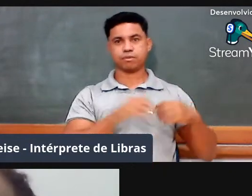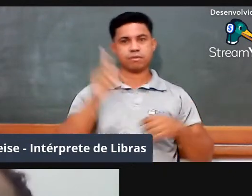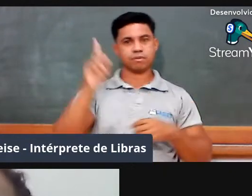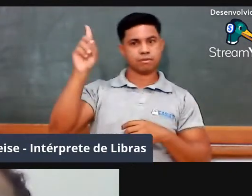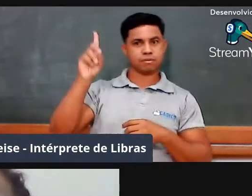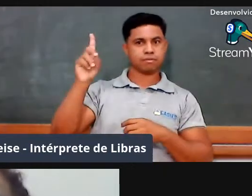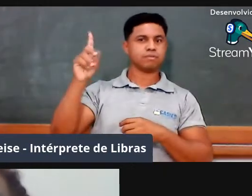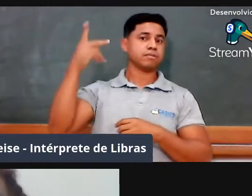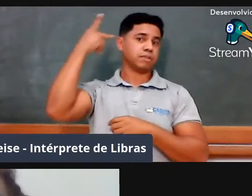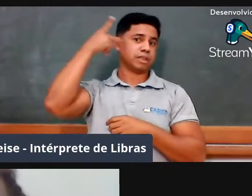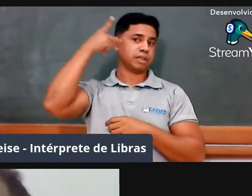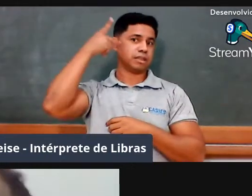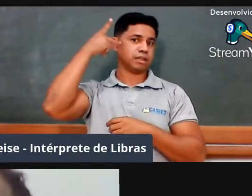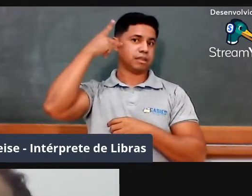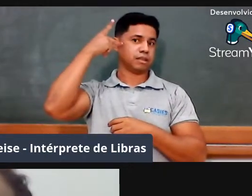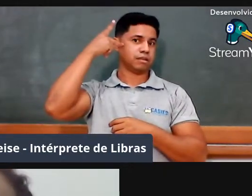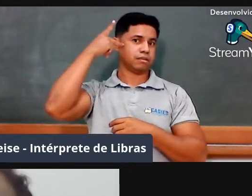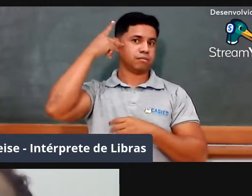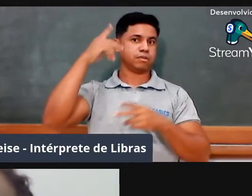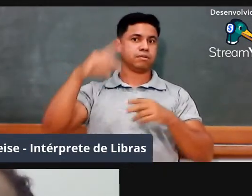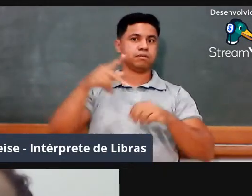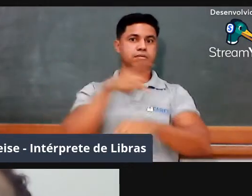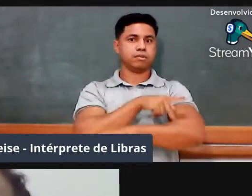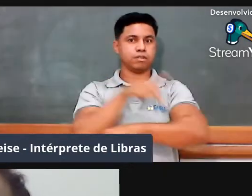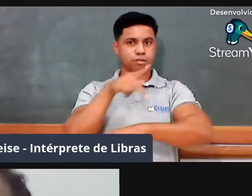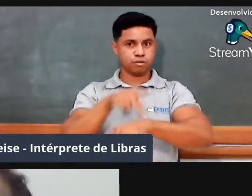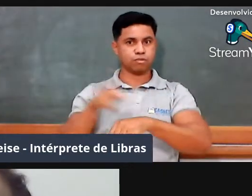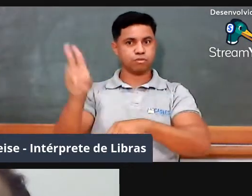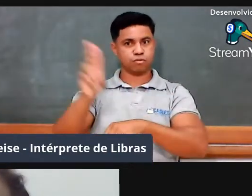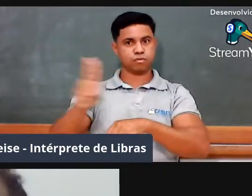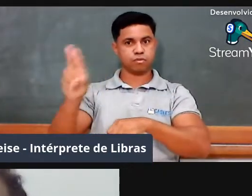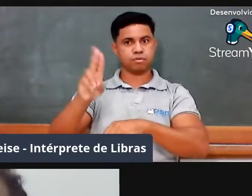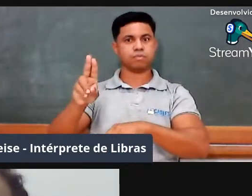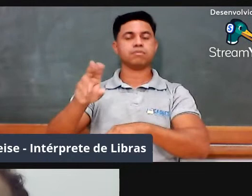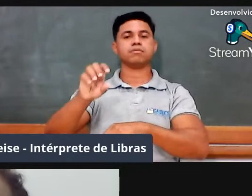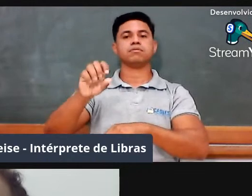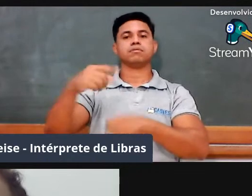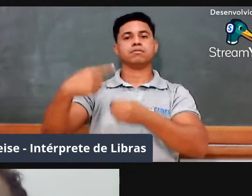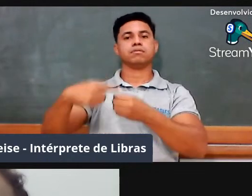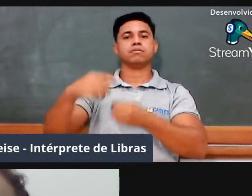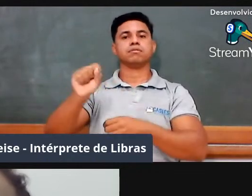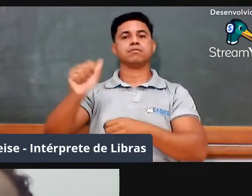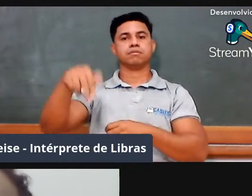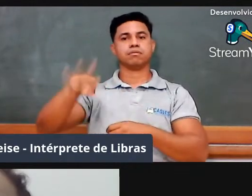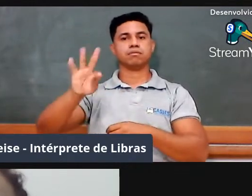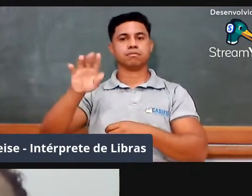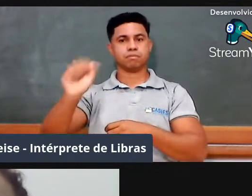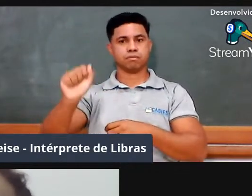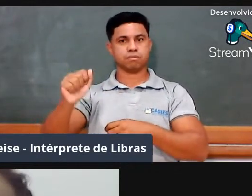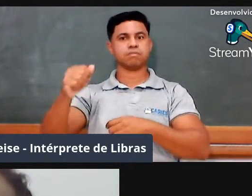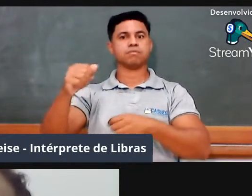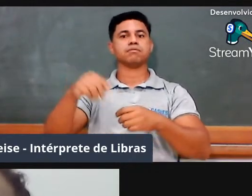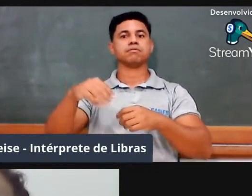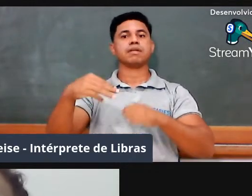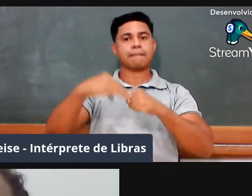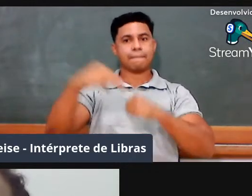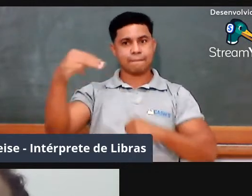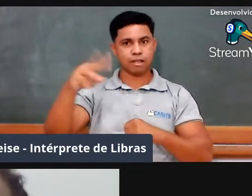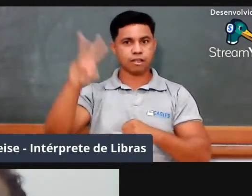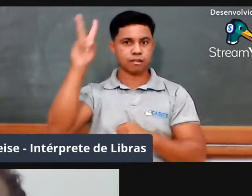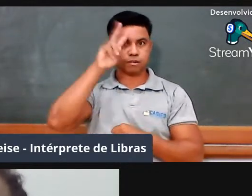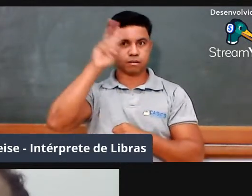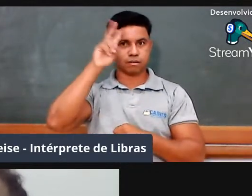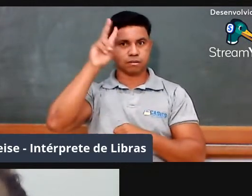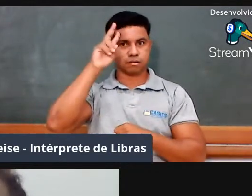Pedagogia pela Universidade Santa Cecília dos Bandeirantes. Mestre em História, Filosofia da